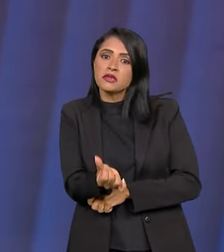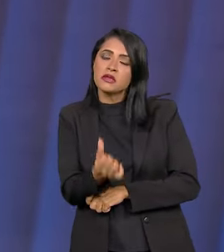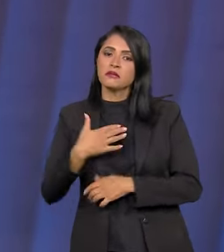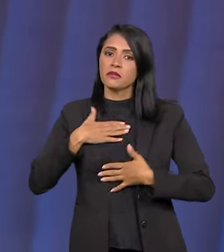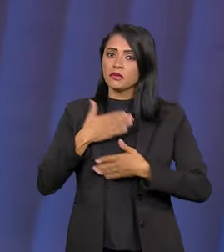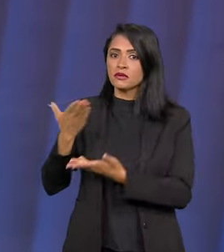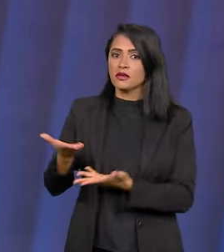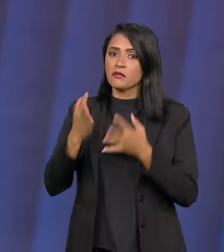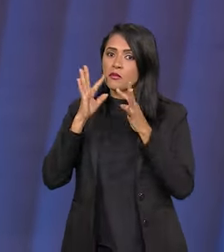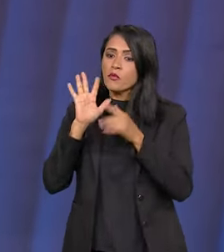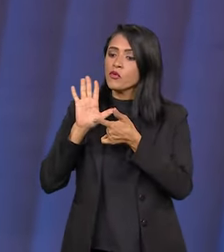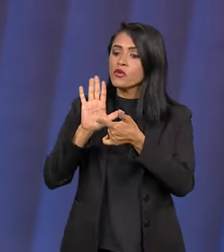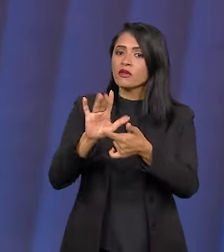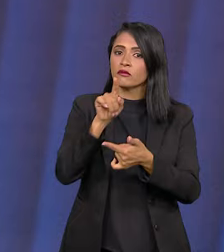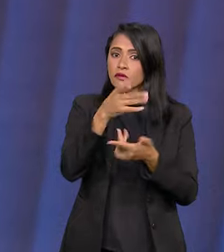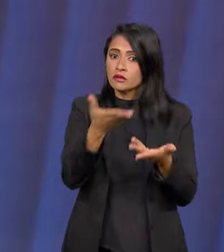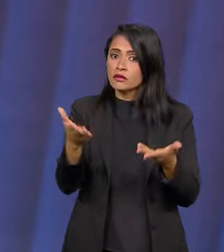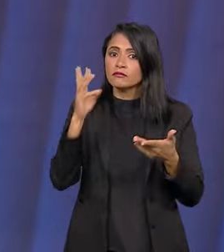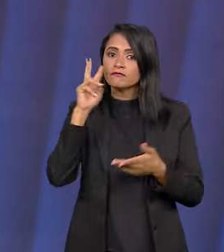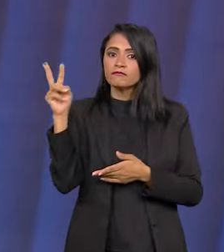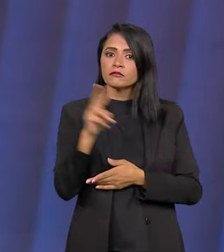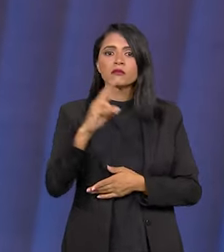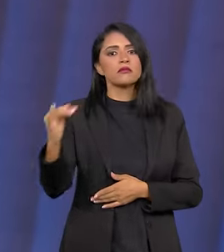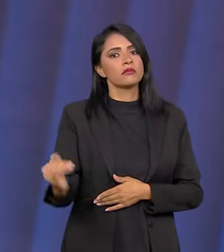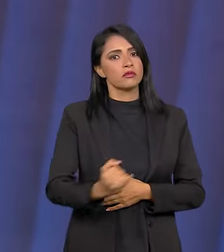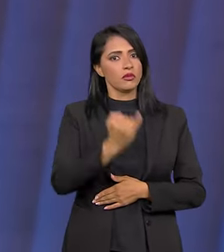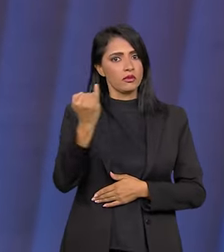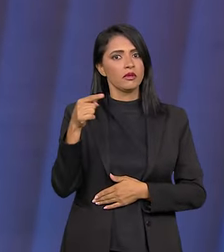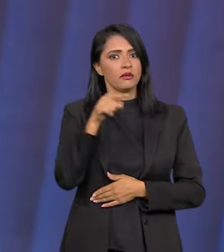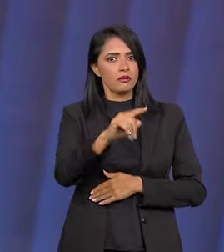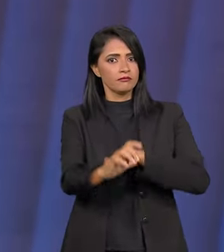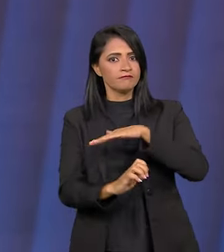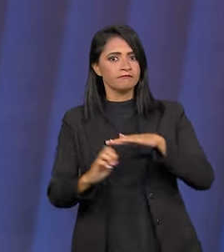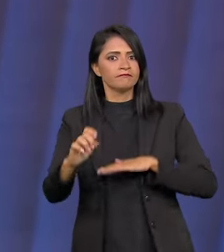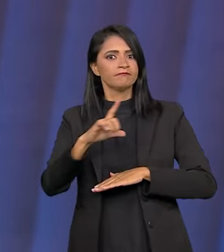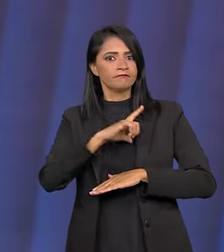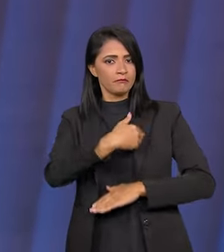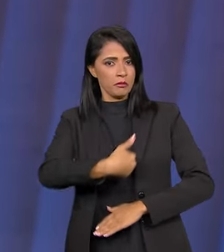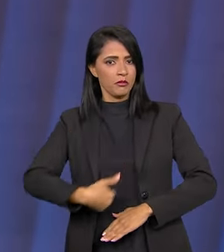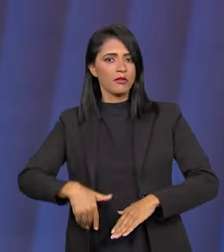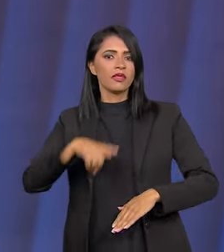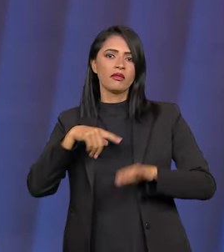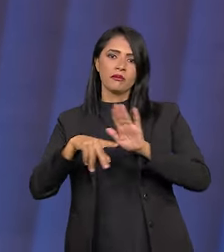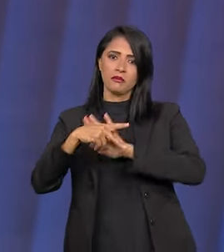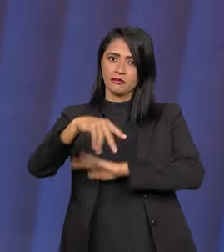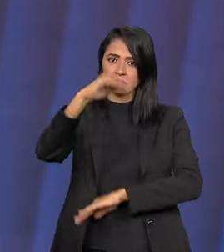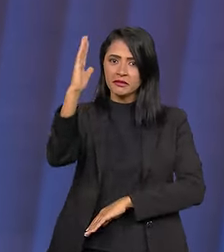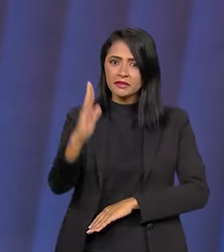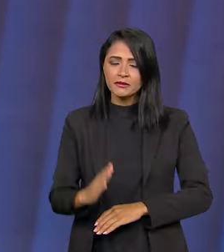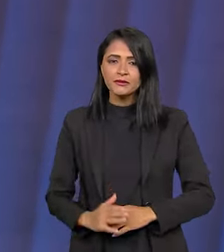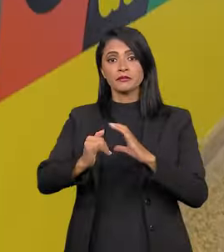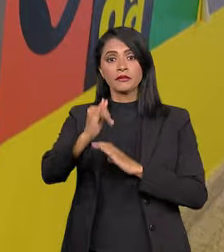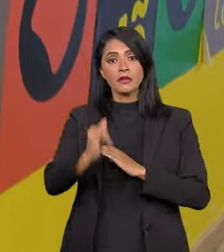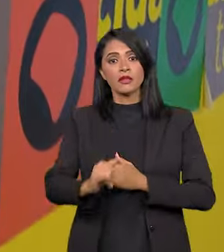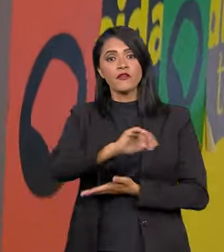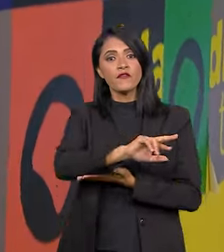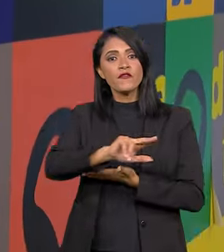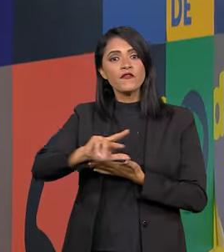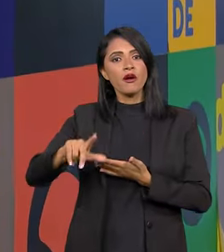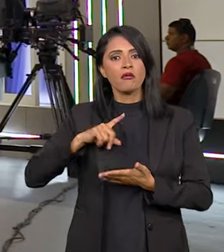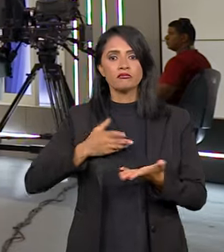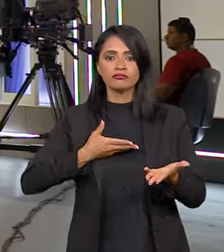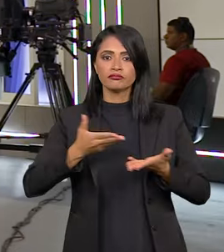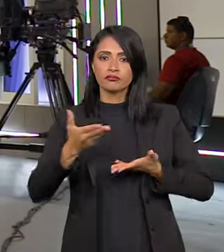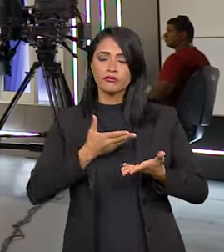anos, tenho o prazer de mostrar para você que nos assiste a importância que essa grande empresa pública tem para o Brasil. A IBC